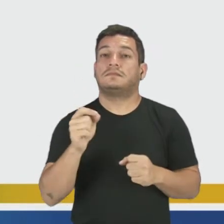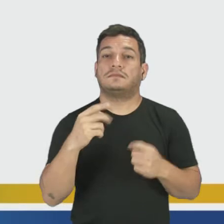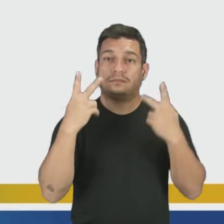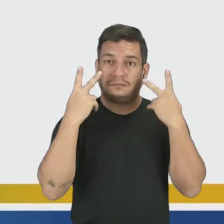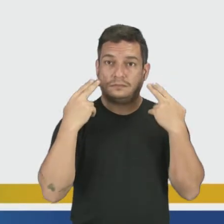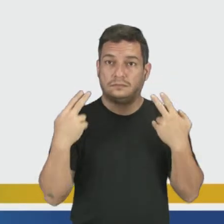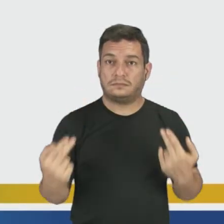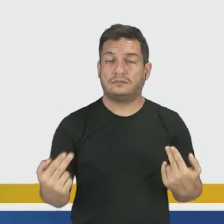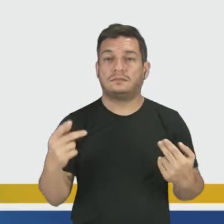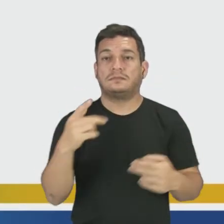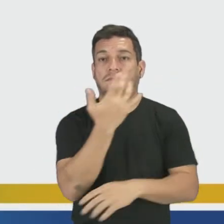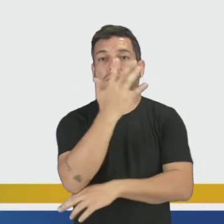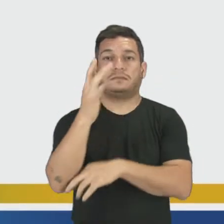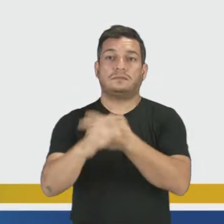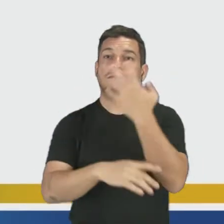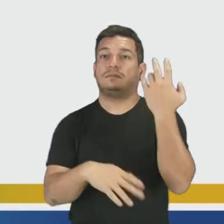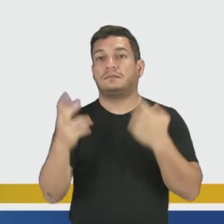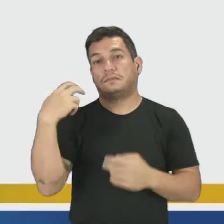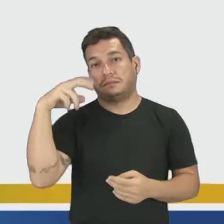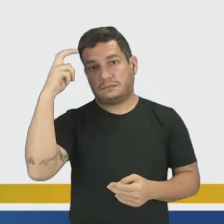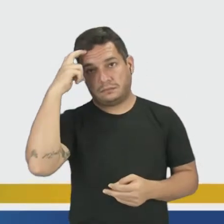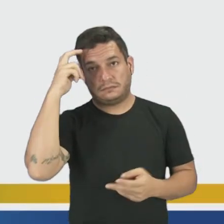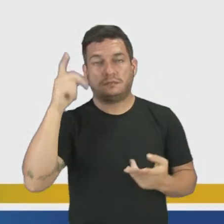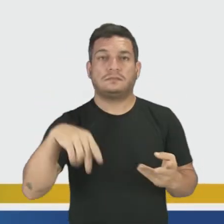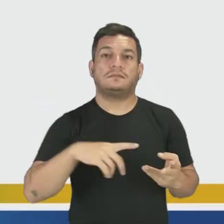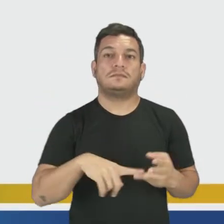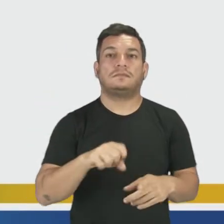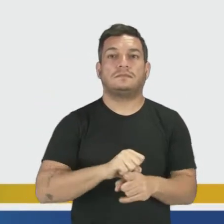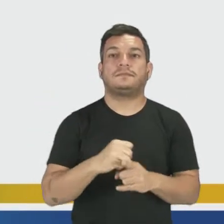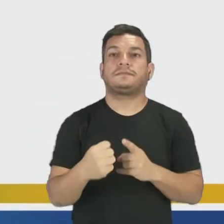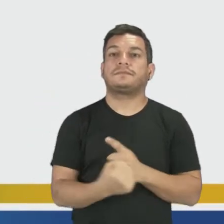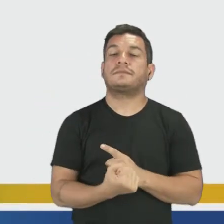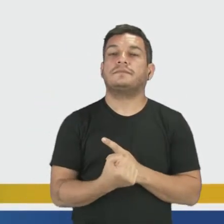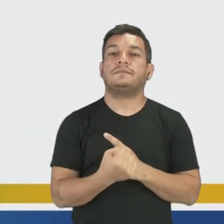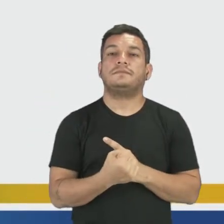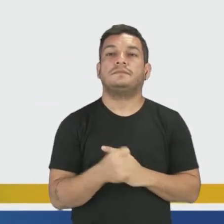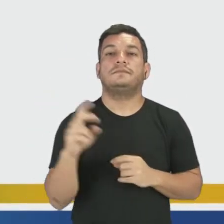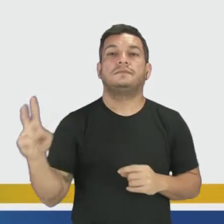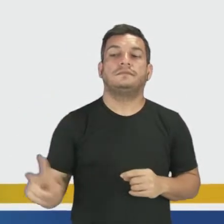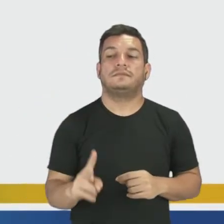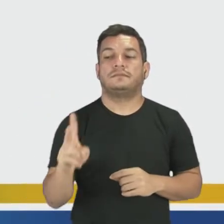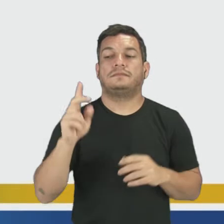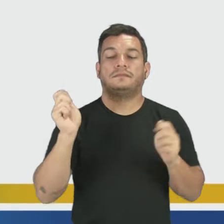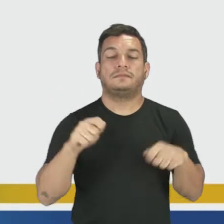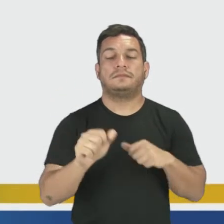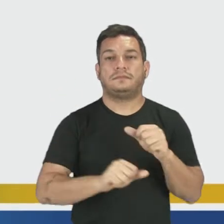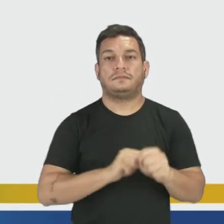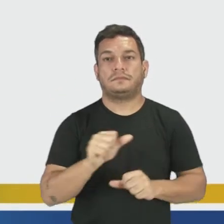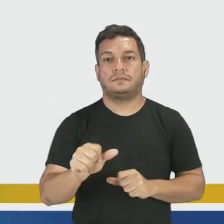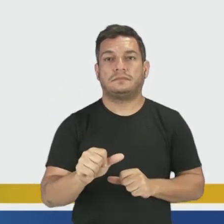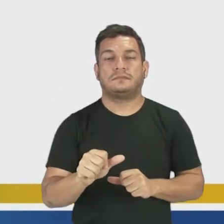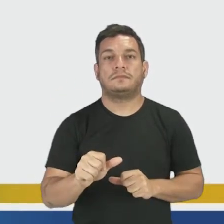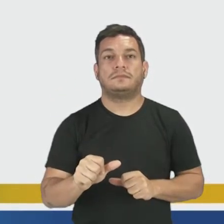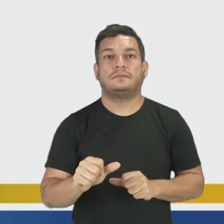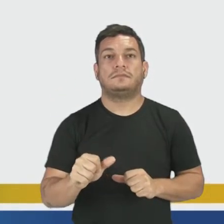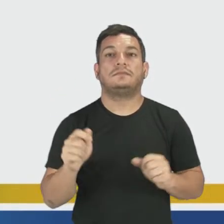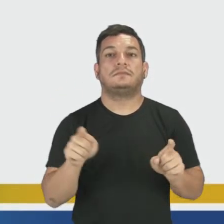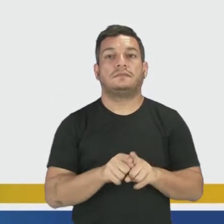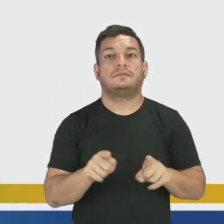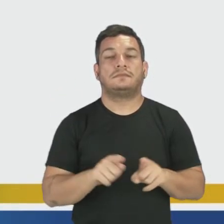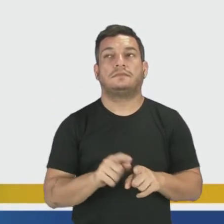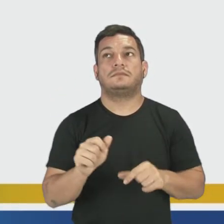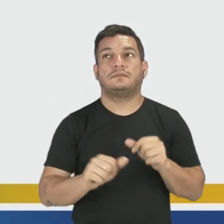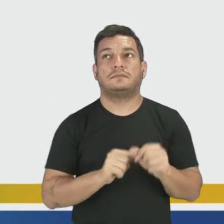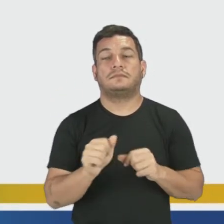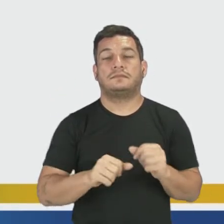natureza, da nossa cultura, da nossa sociedade. Os valores podem mudar. Eles podem